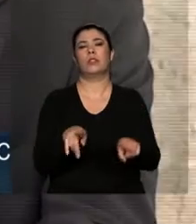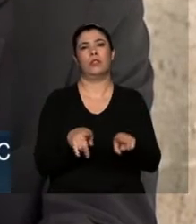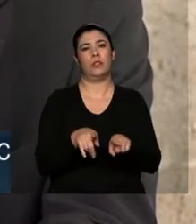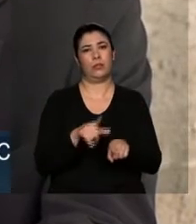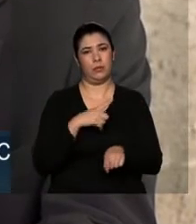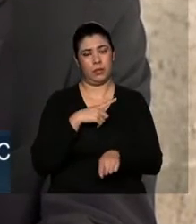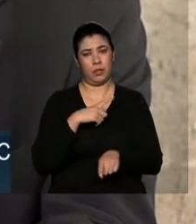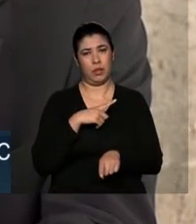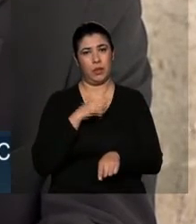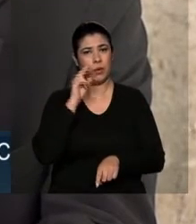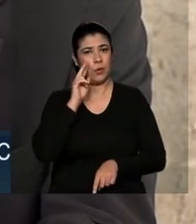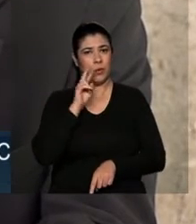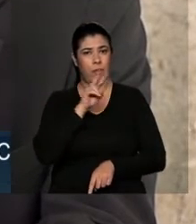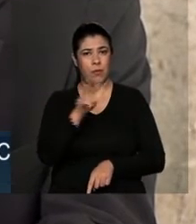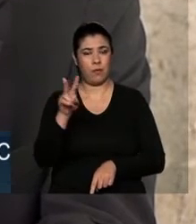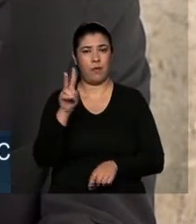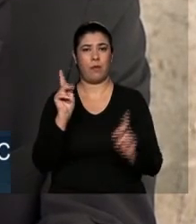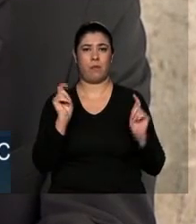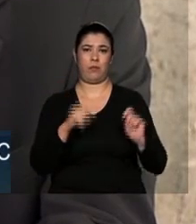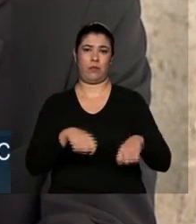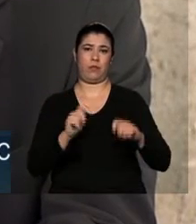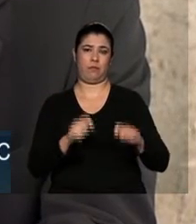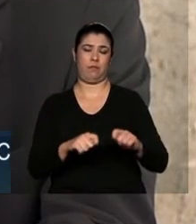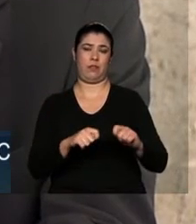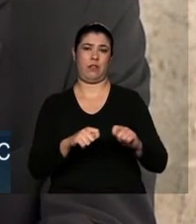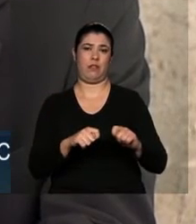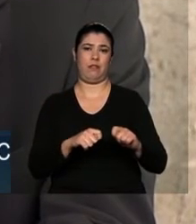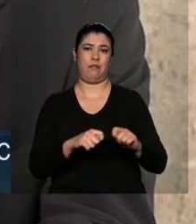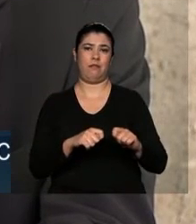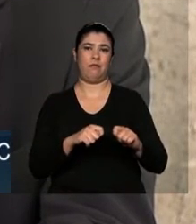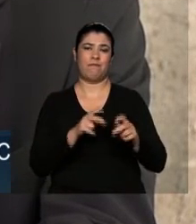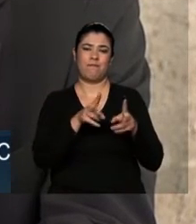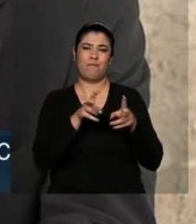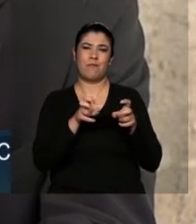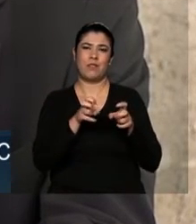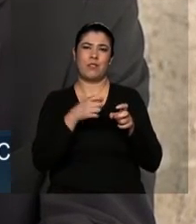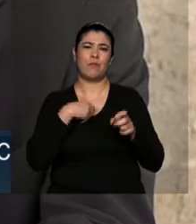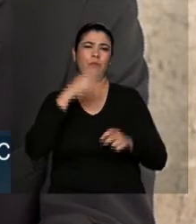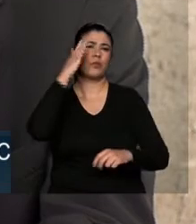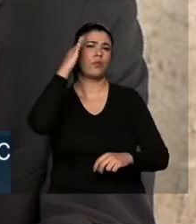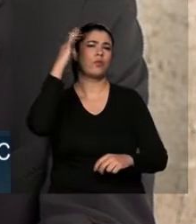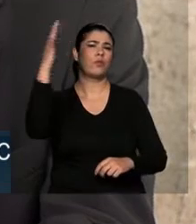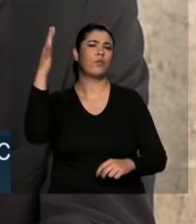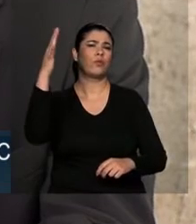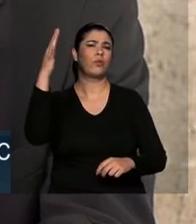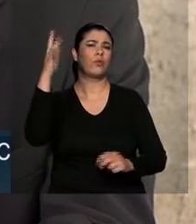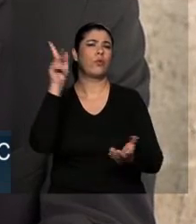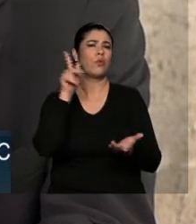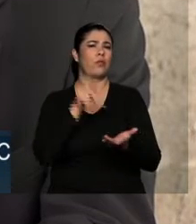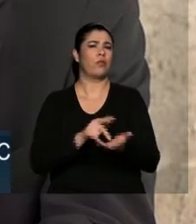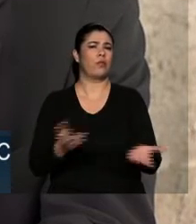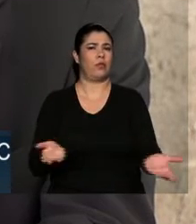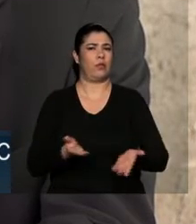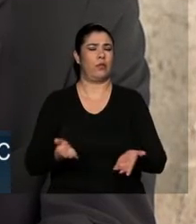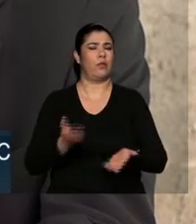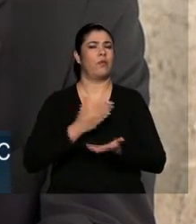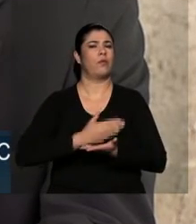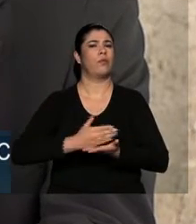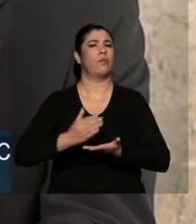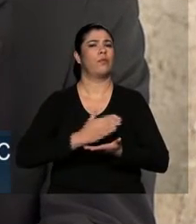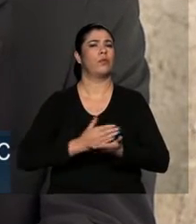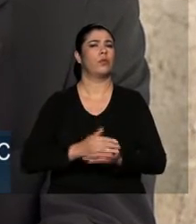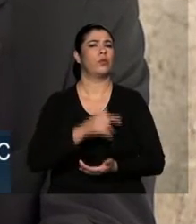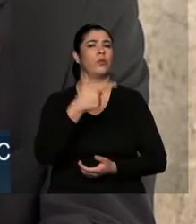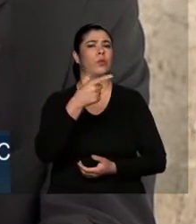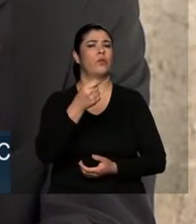por ver a possibilidade de concretizar um sonho, um sonho que se iniciou há